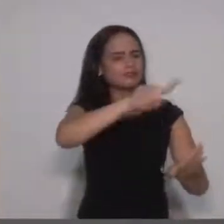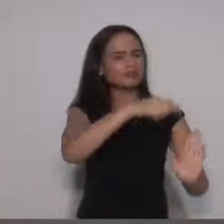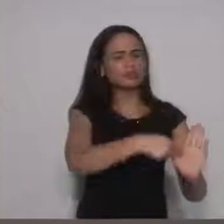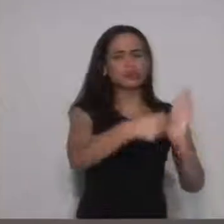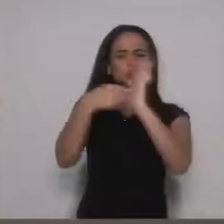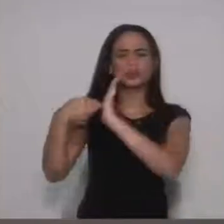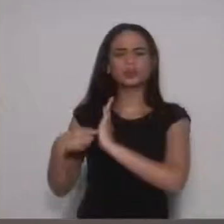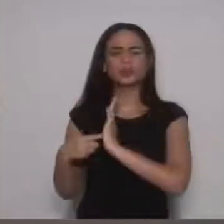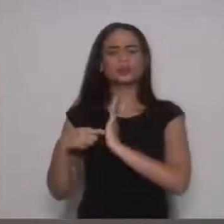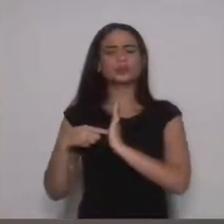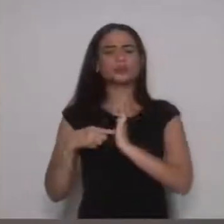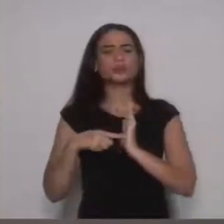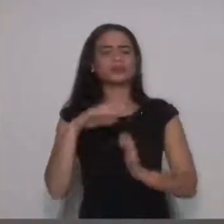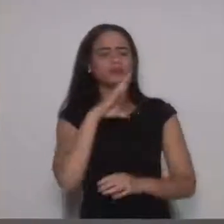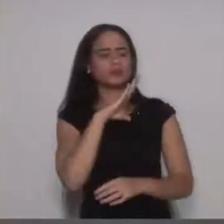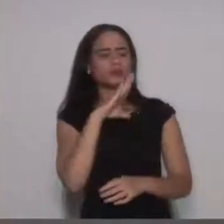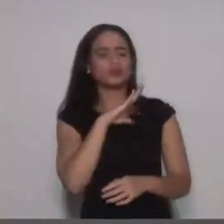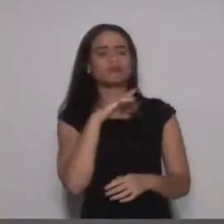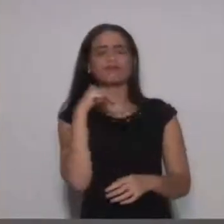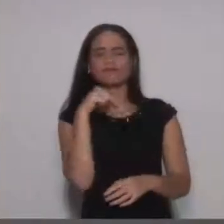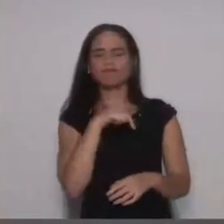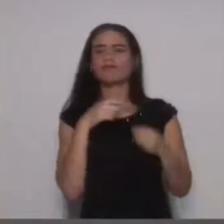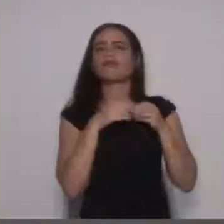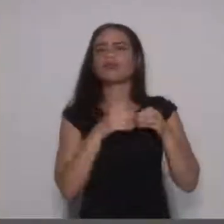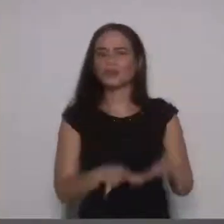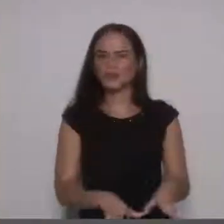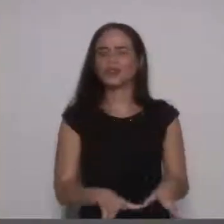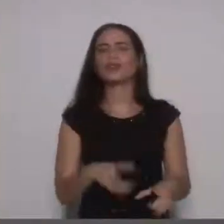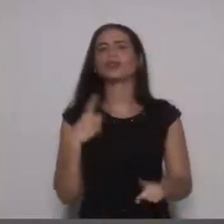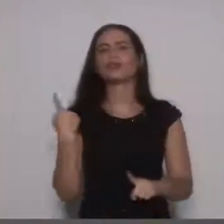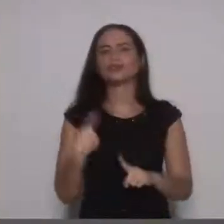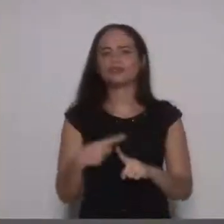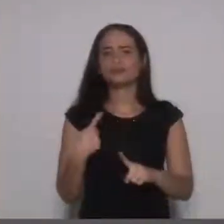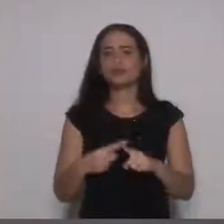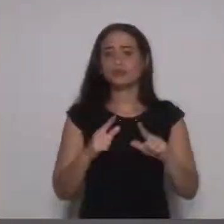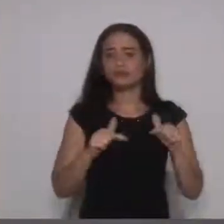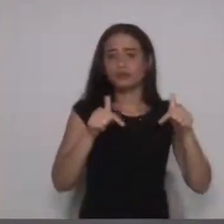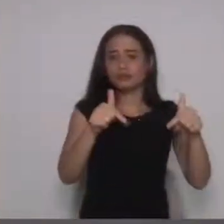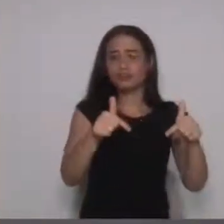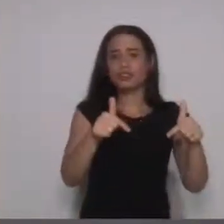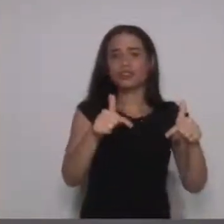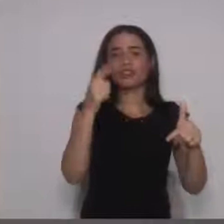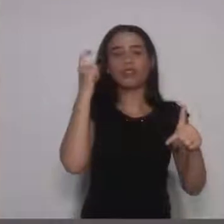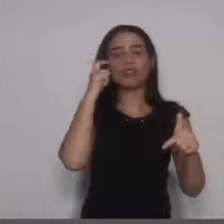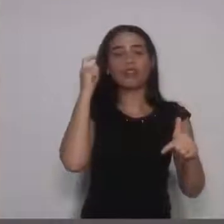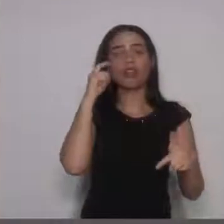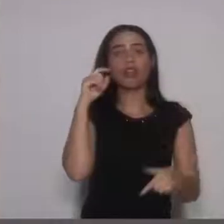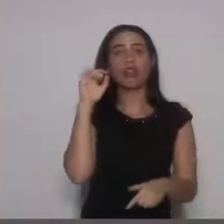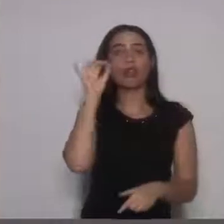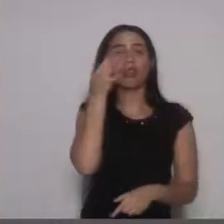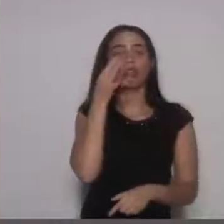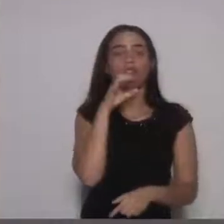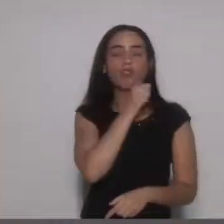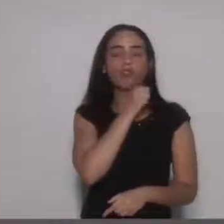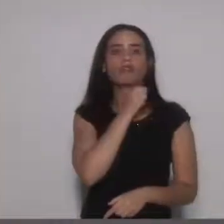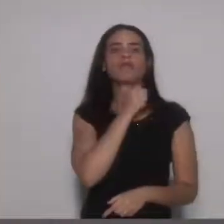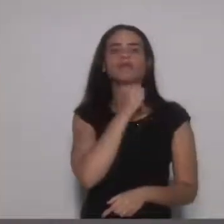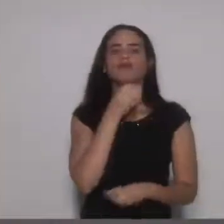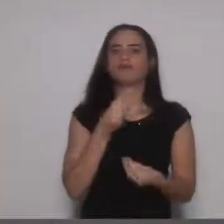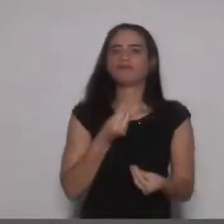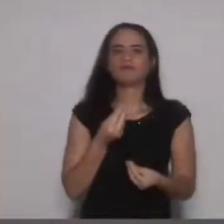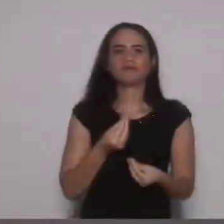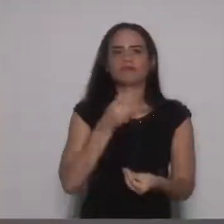a sociedade esportiva Corinthians. porque eu acho que atitudes mal pensadas de pessoas